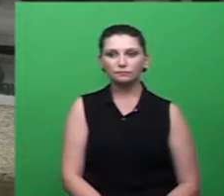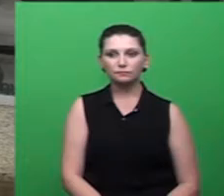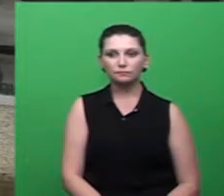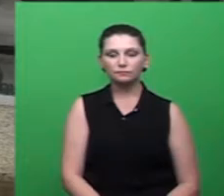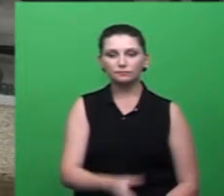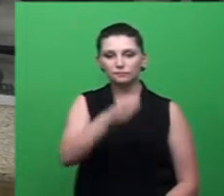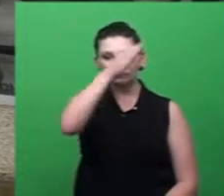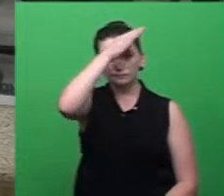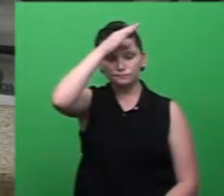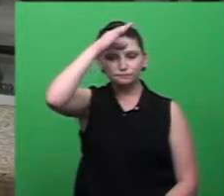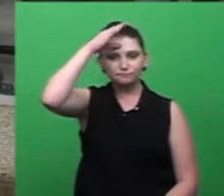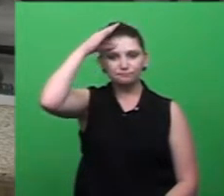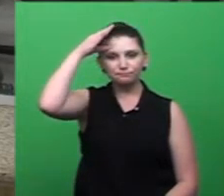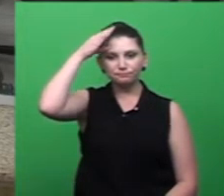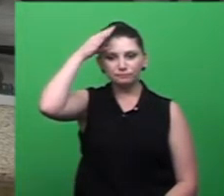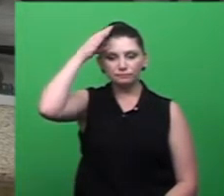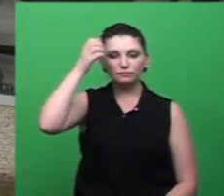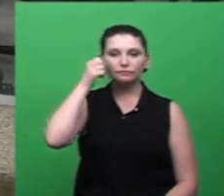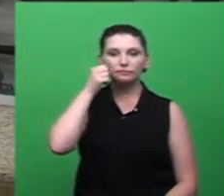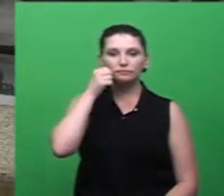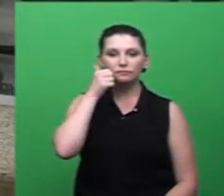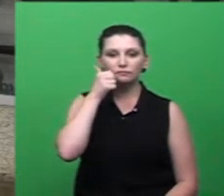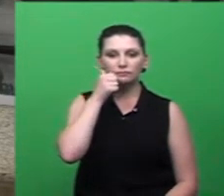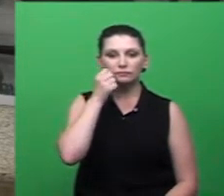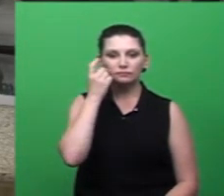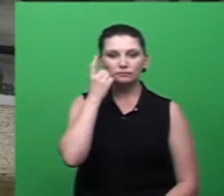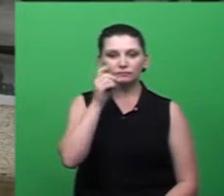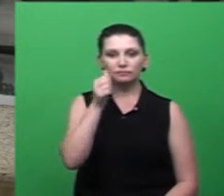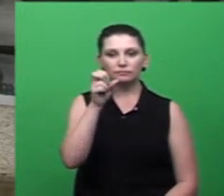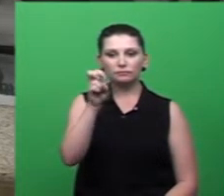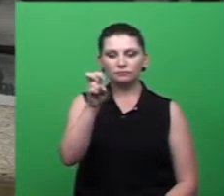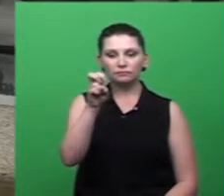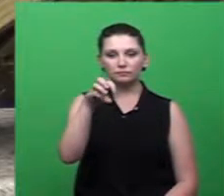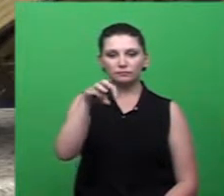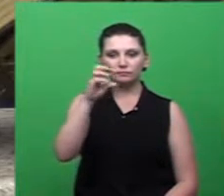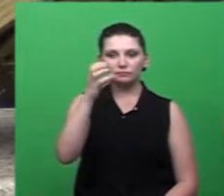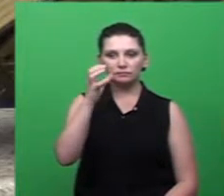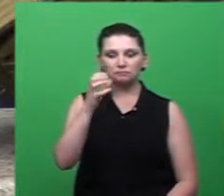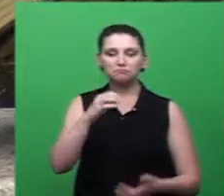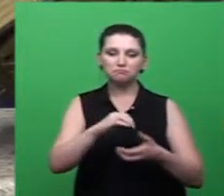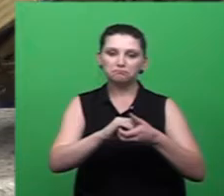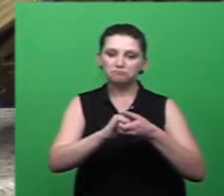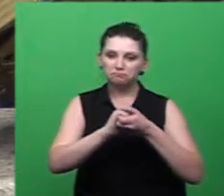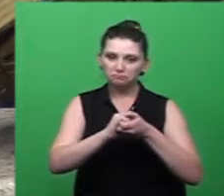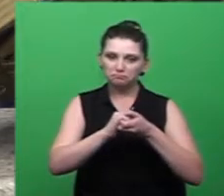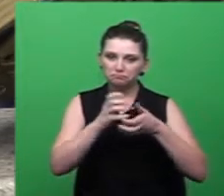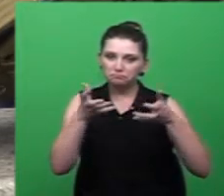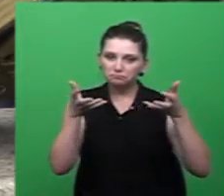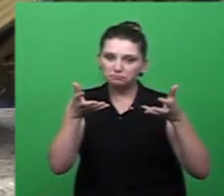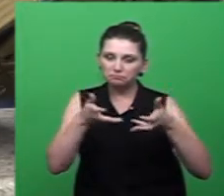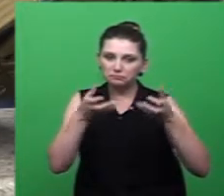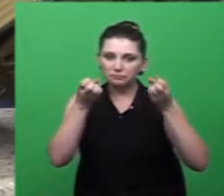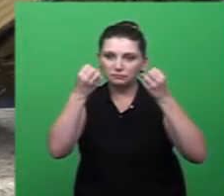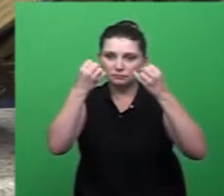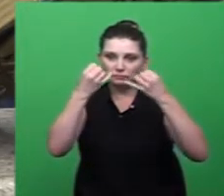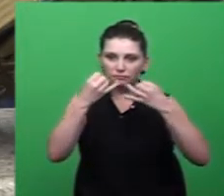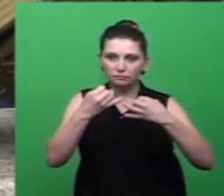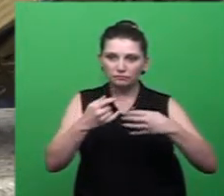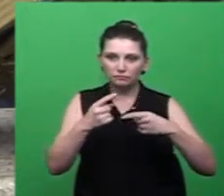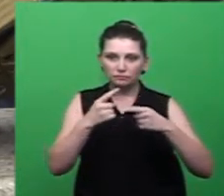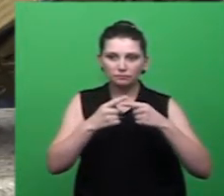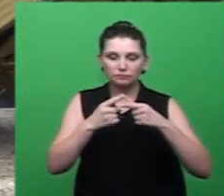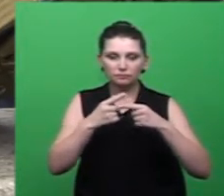Criciúma, 15 de março de 2016. Excelentíssimo presidente, cumprimentando cordialmente, dirijo-me a vossa excelência para